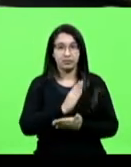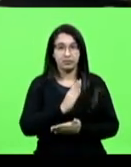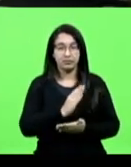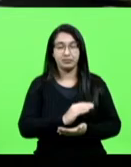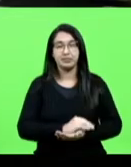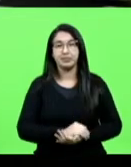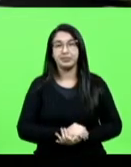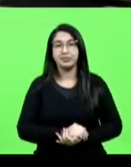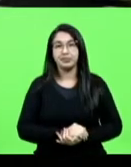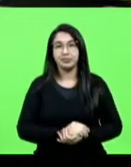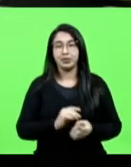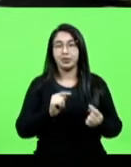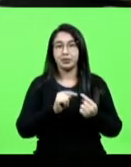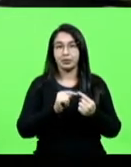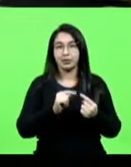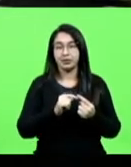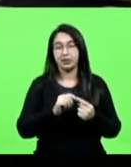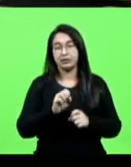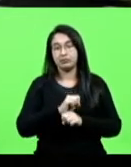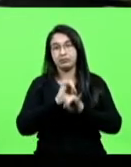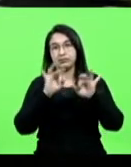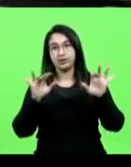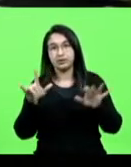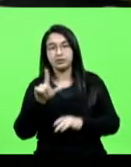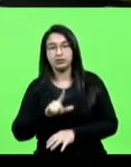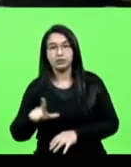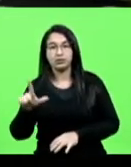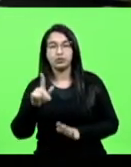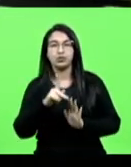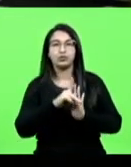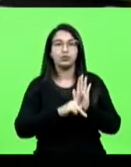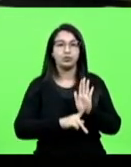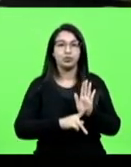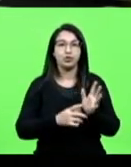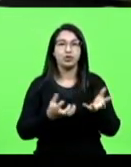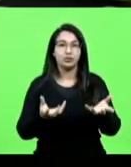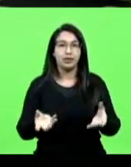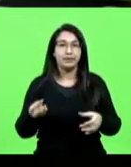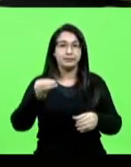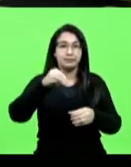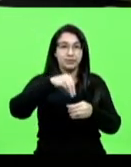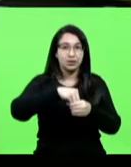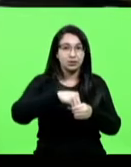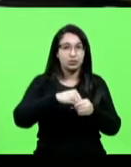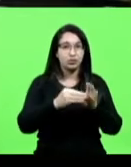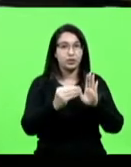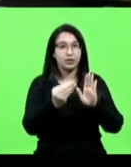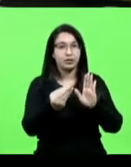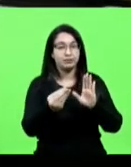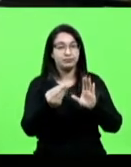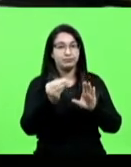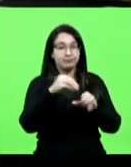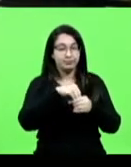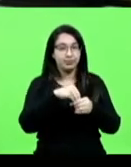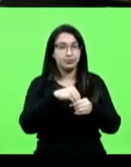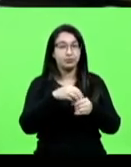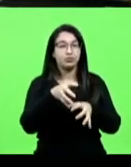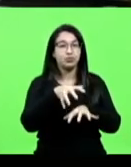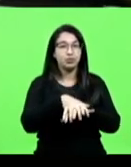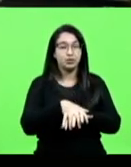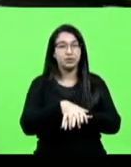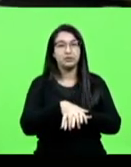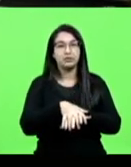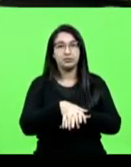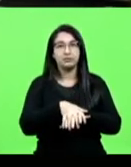lógico, como o projeto pretende, ele pretende incluir. Então, é passível, é